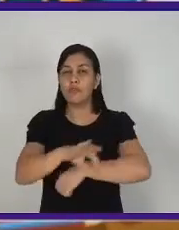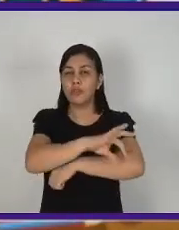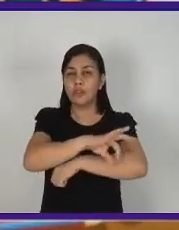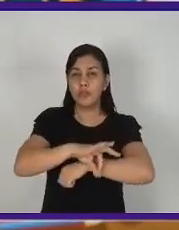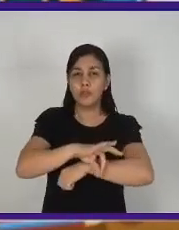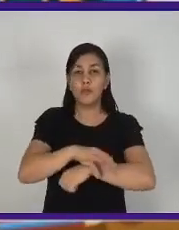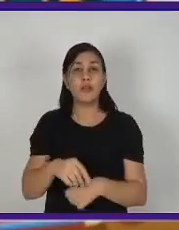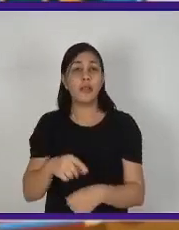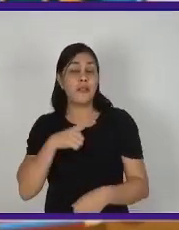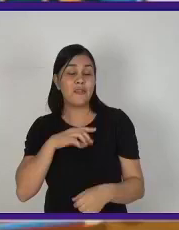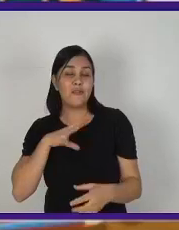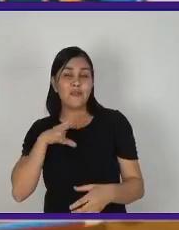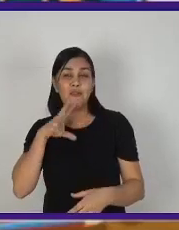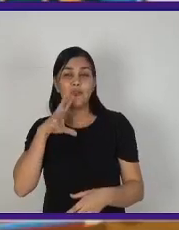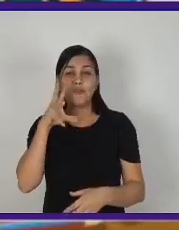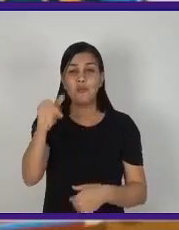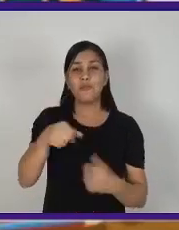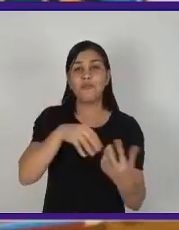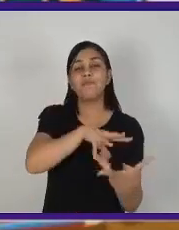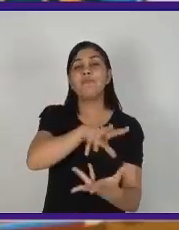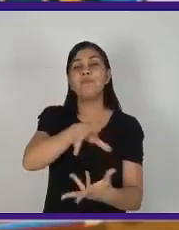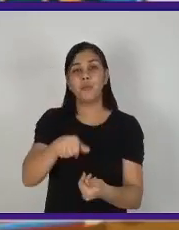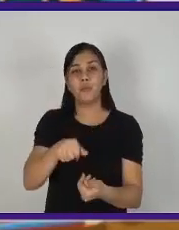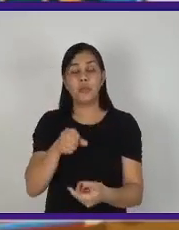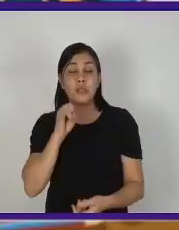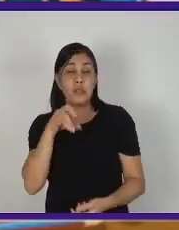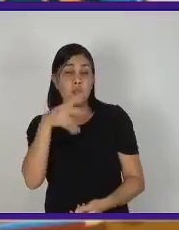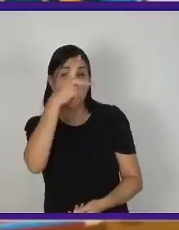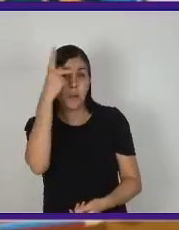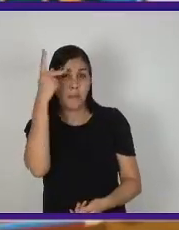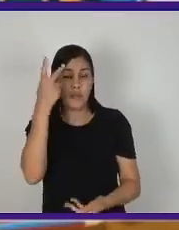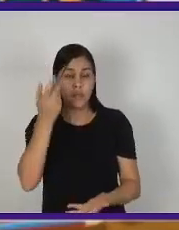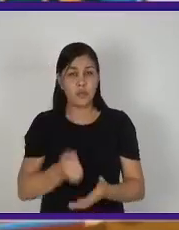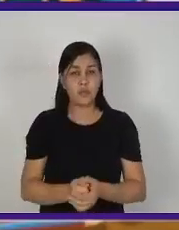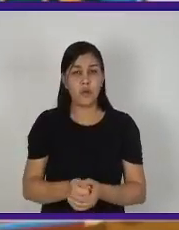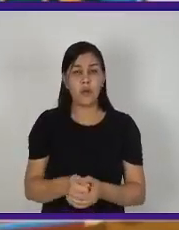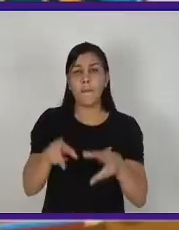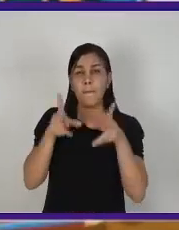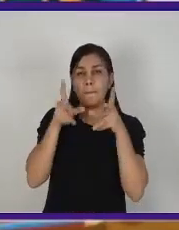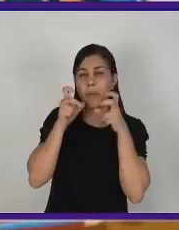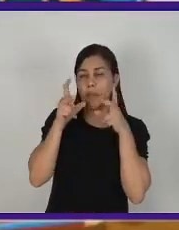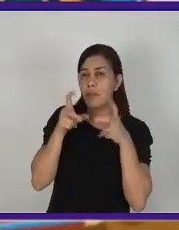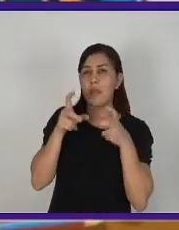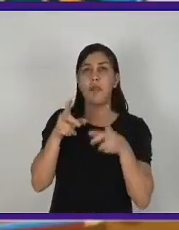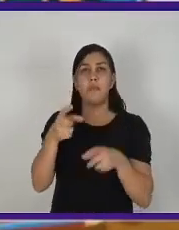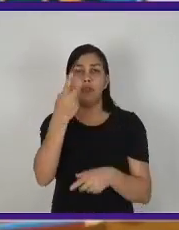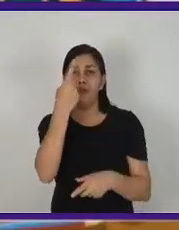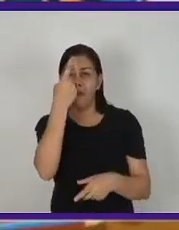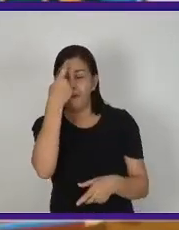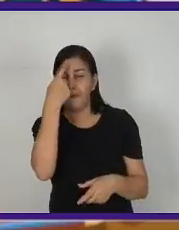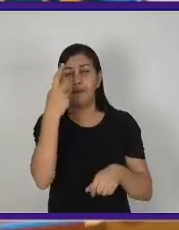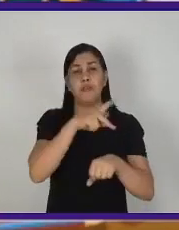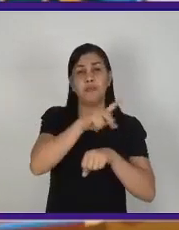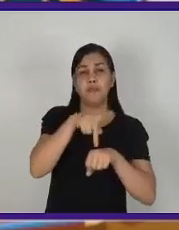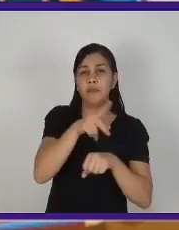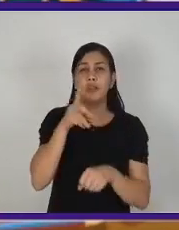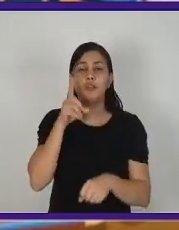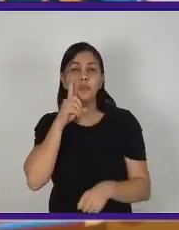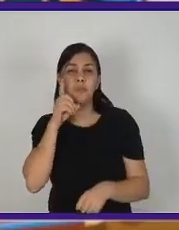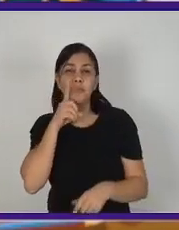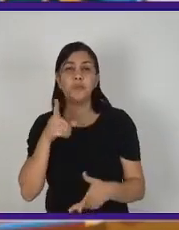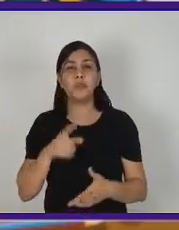no mundo inteiro. Então, se uma pessoa aqui no Brasil reconhece, uma pessoa nos Estados Unidos, na Índia, vai reconhecer